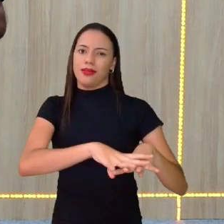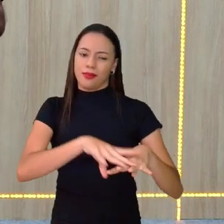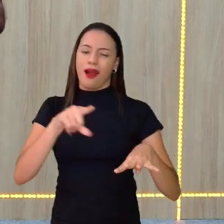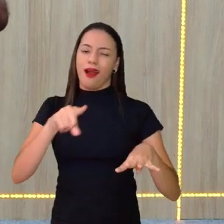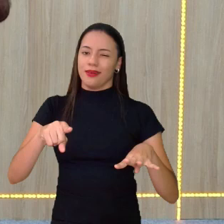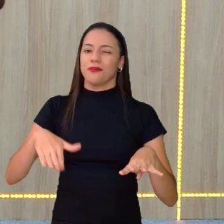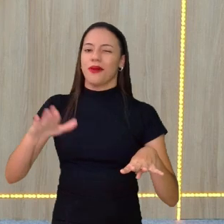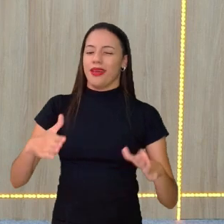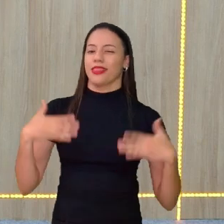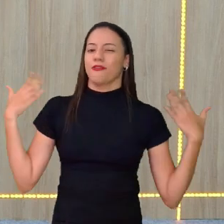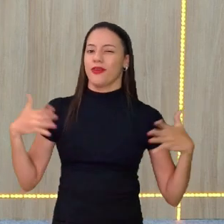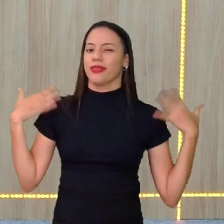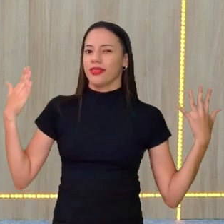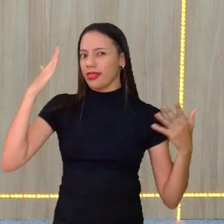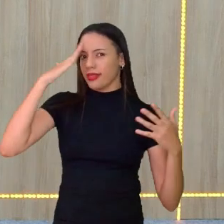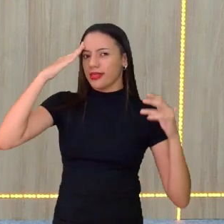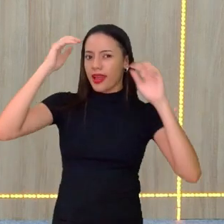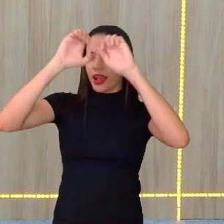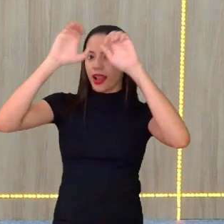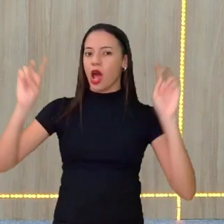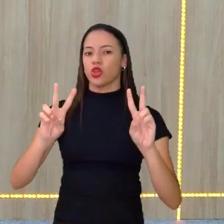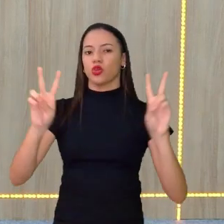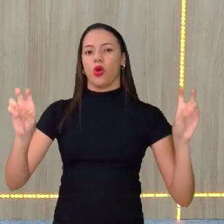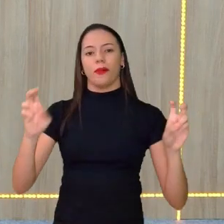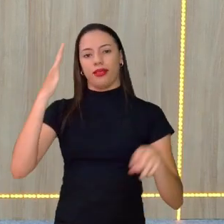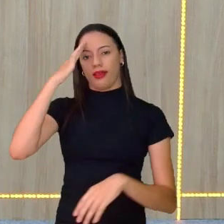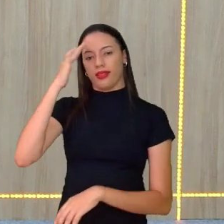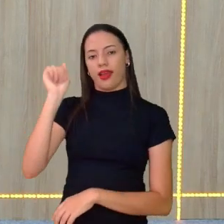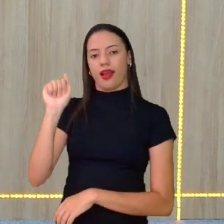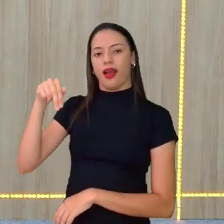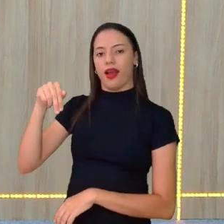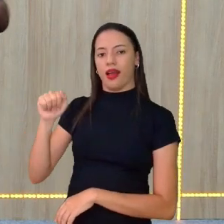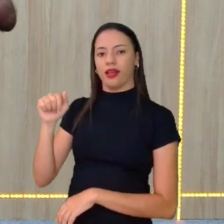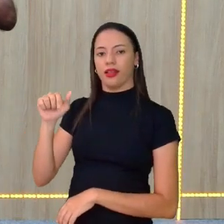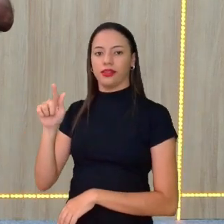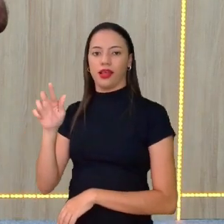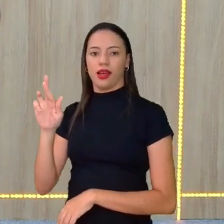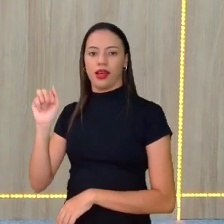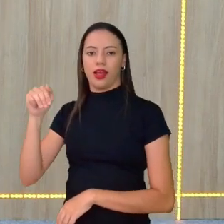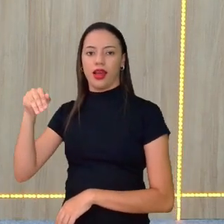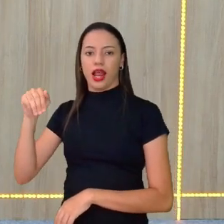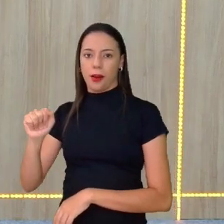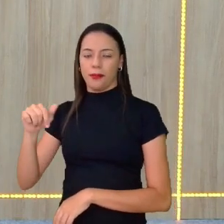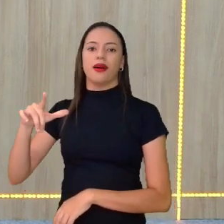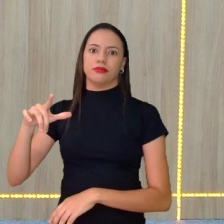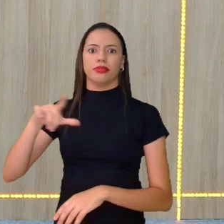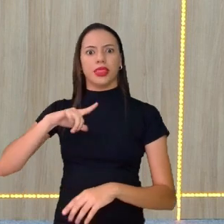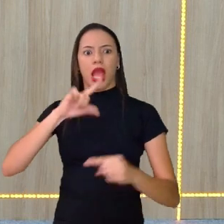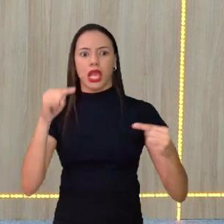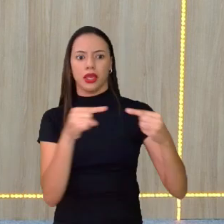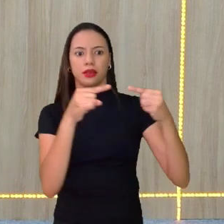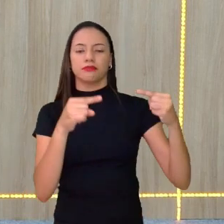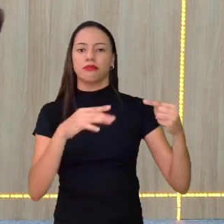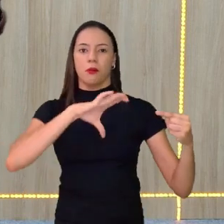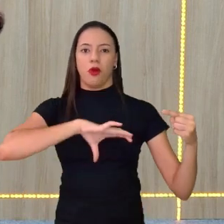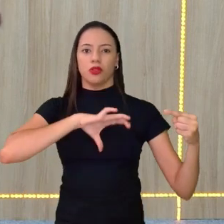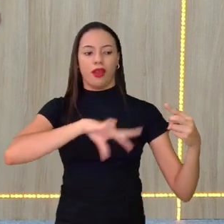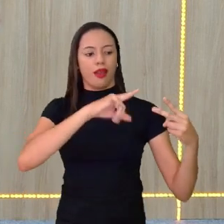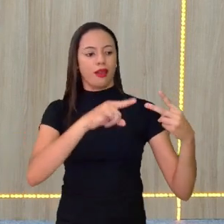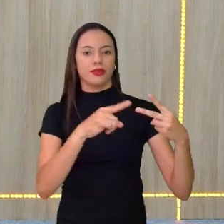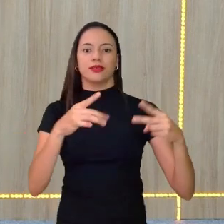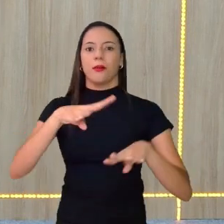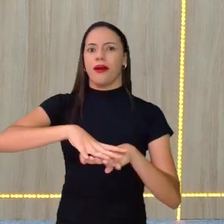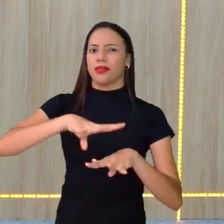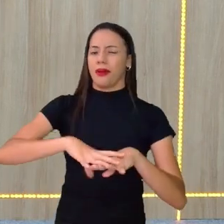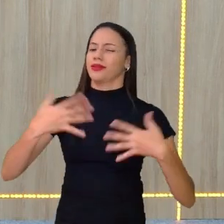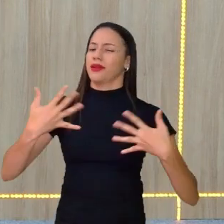descontraída de entender um pouquinho sobre anagrama, você desenvolver aí que tem a ver português com matemática,